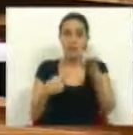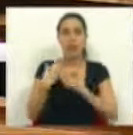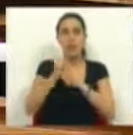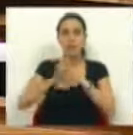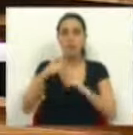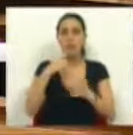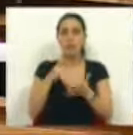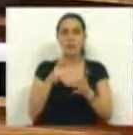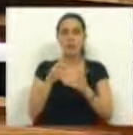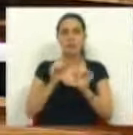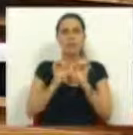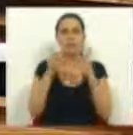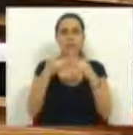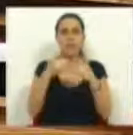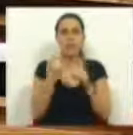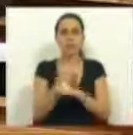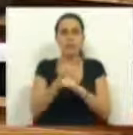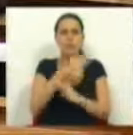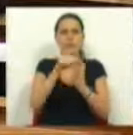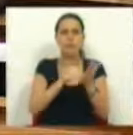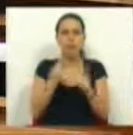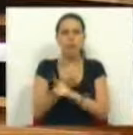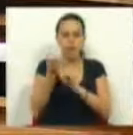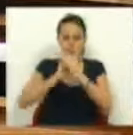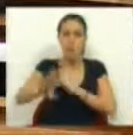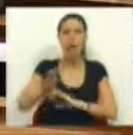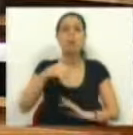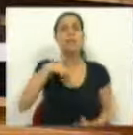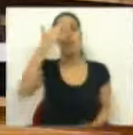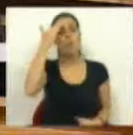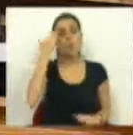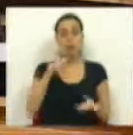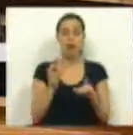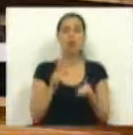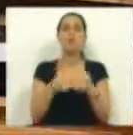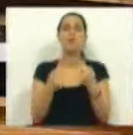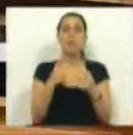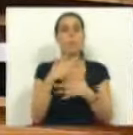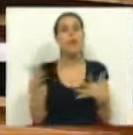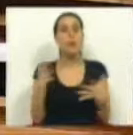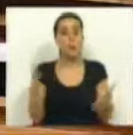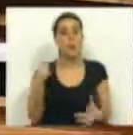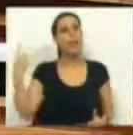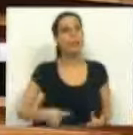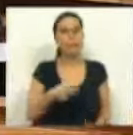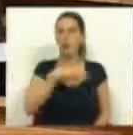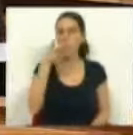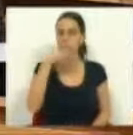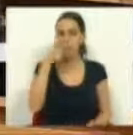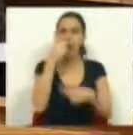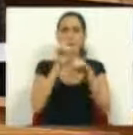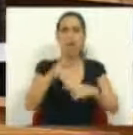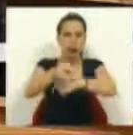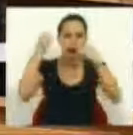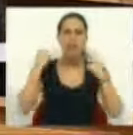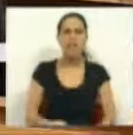se está interessado, eu mando-lhe imensos links, imensas referências. Agora, o que eu acho é que são os partidos da